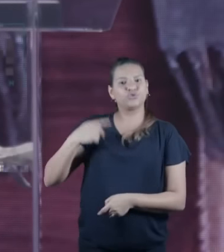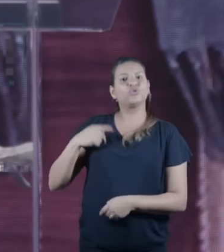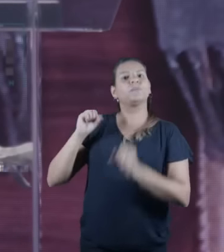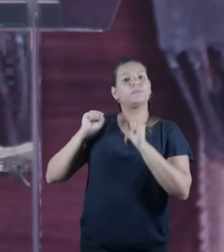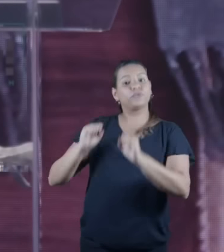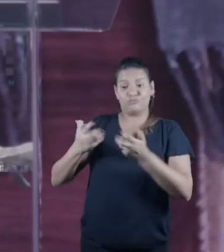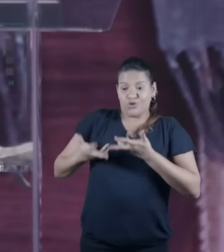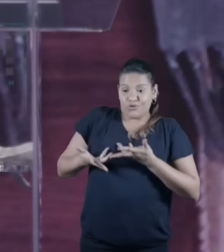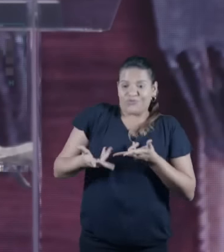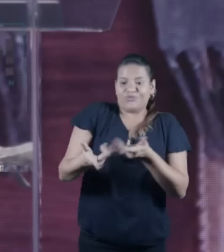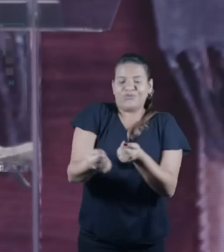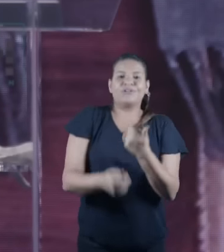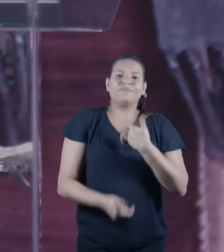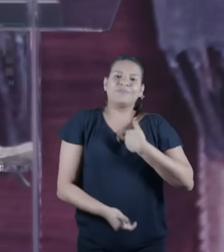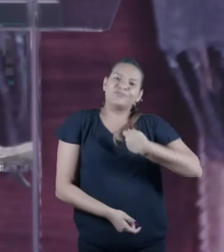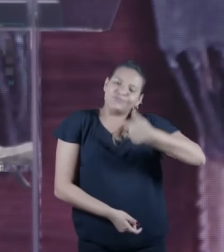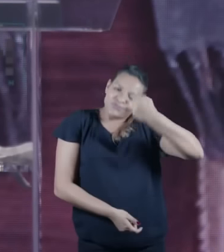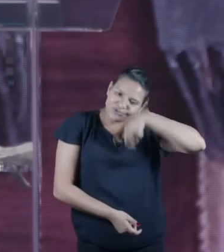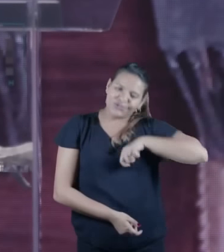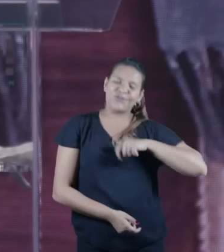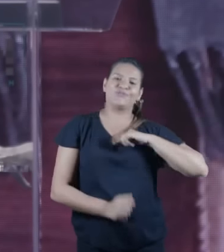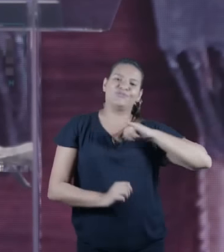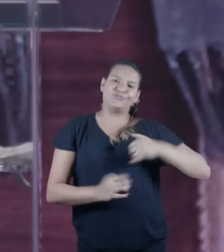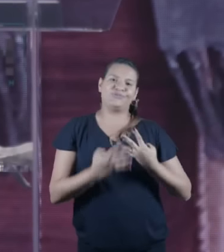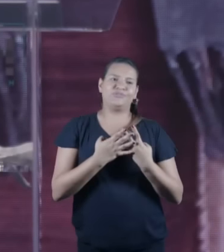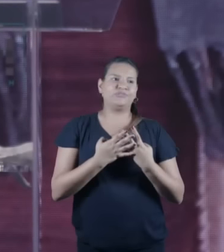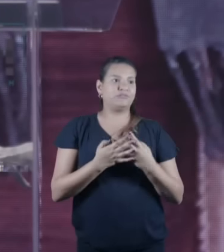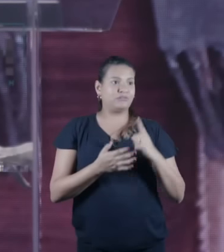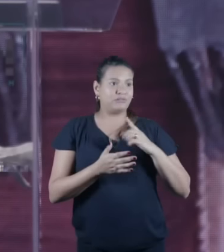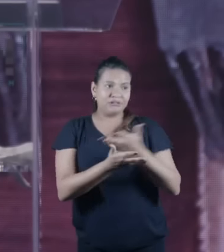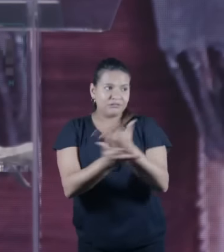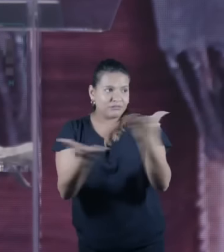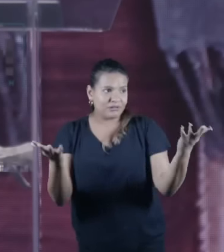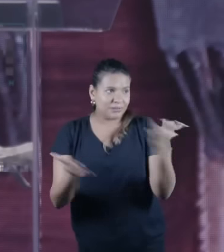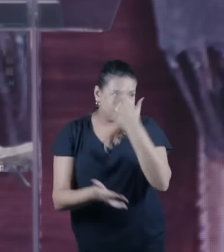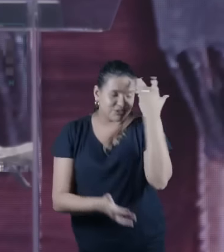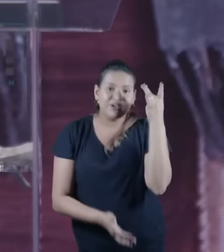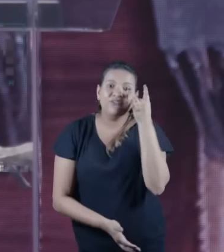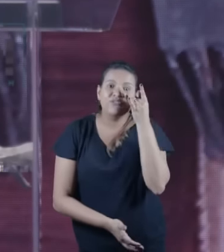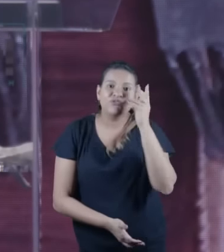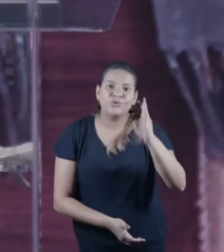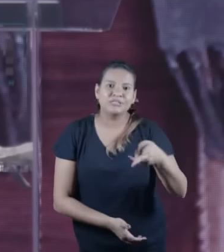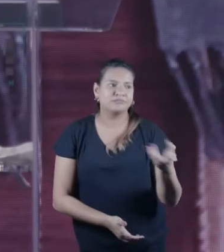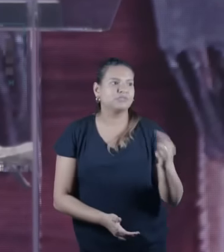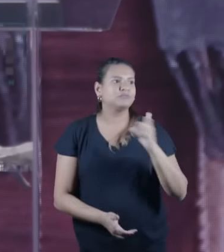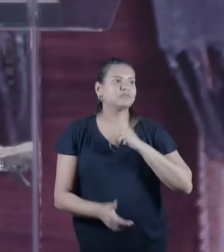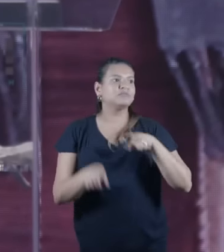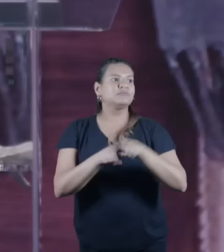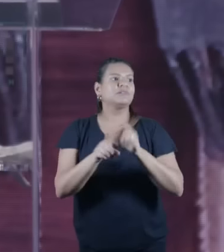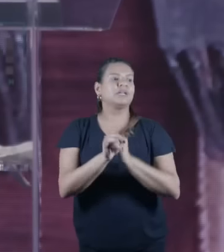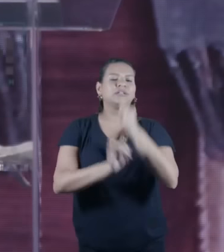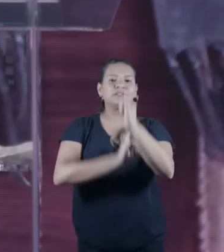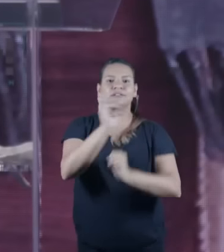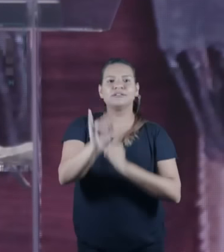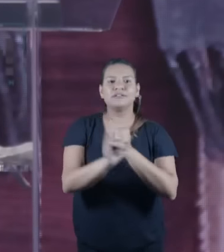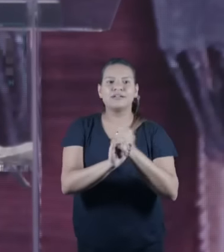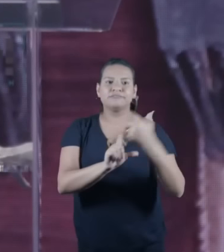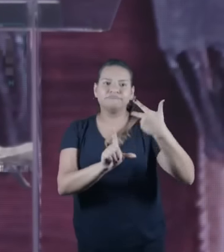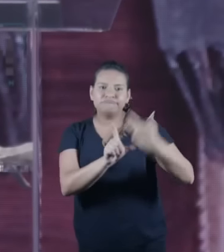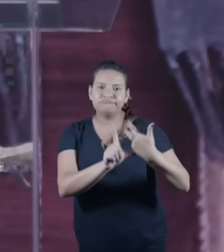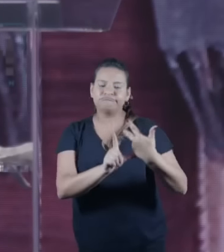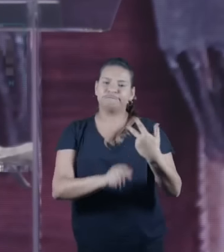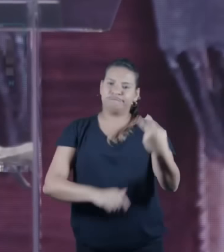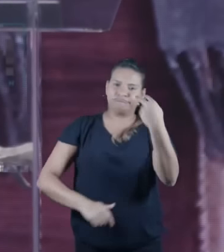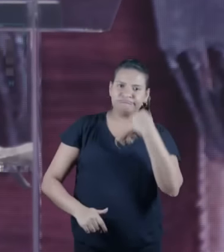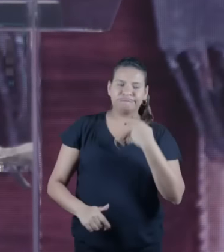igreja até aqui as duas mil pessoas assistindo ao vivo não sei quantas estão assistindo ao vivo também pelo Youtube e vou dizer olha